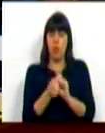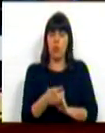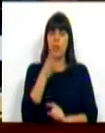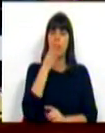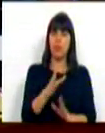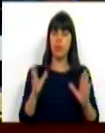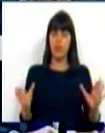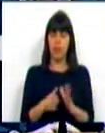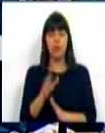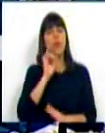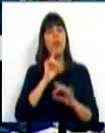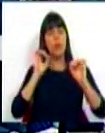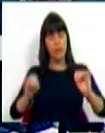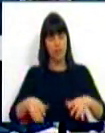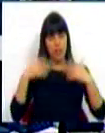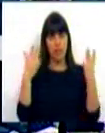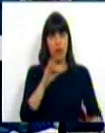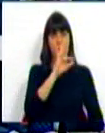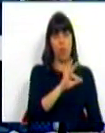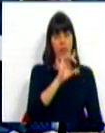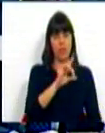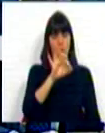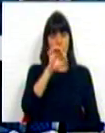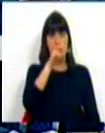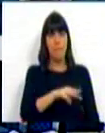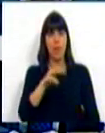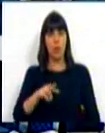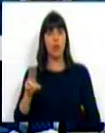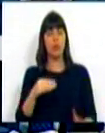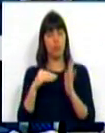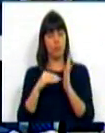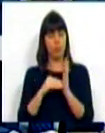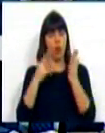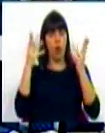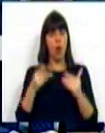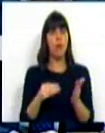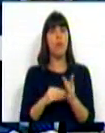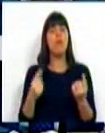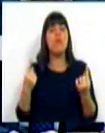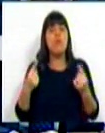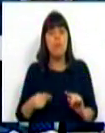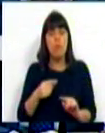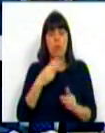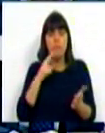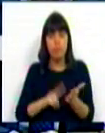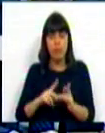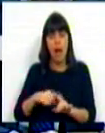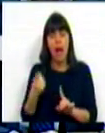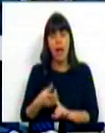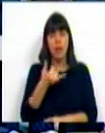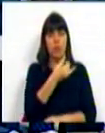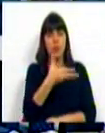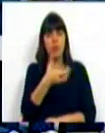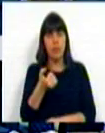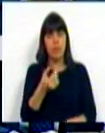disse, do valor inicial de 468 milhões de euros orçamentados, só foram executados em 2015